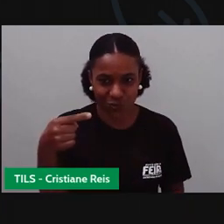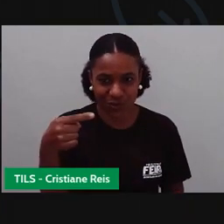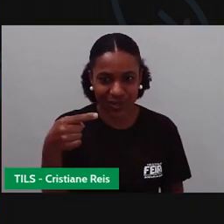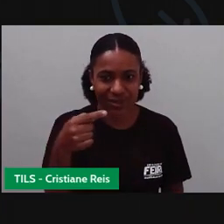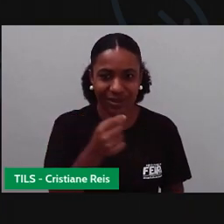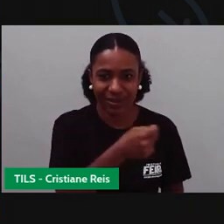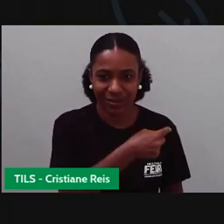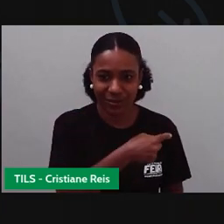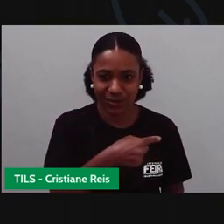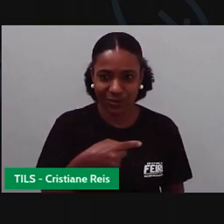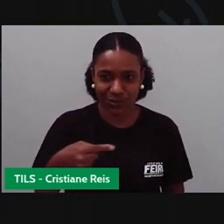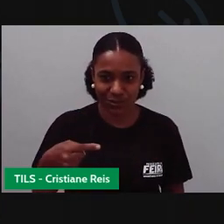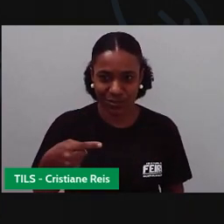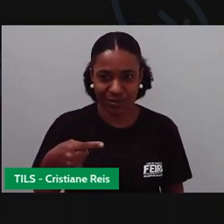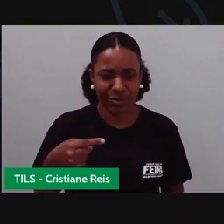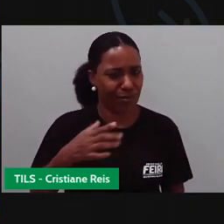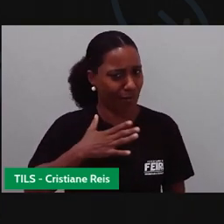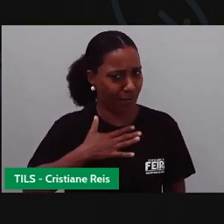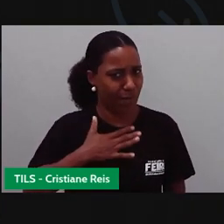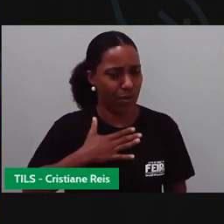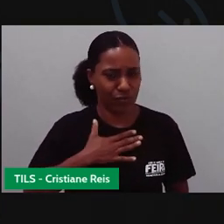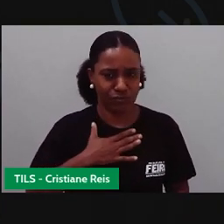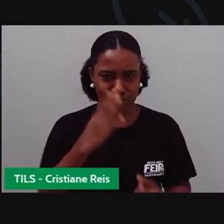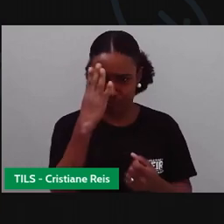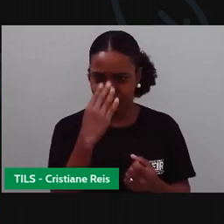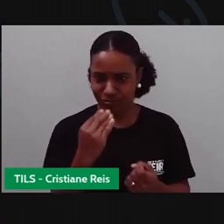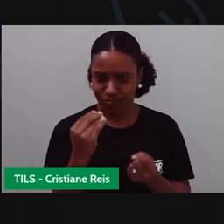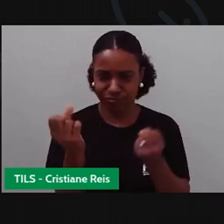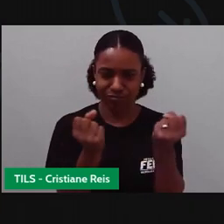É o meu SAMU? Se é o meu, eu posso fazer como eu quiser.